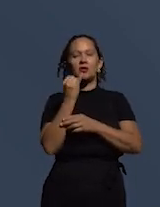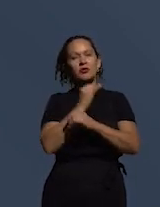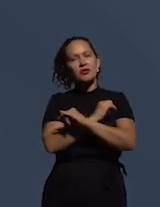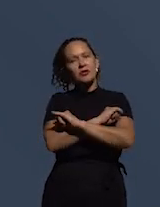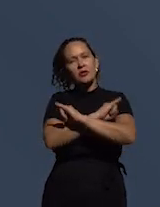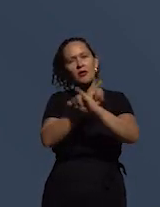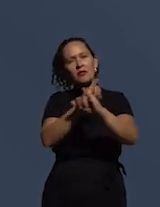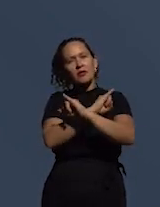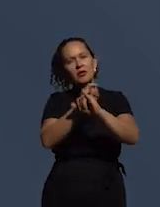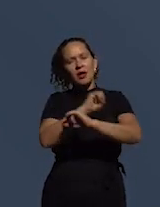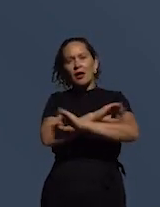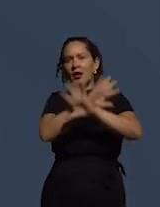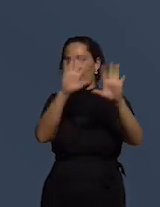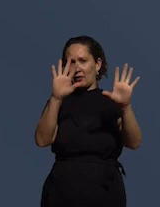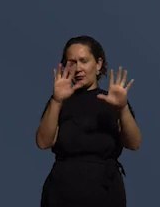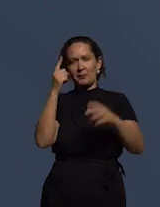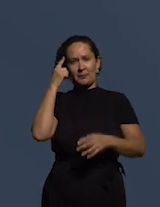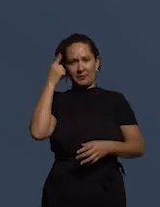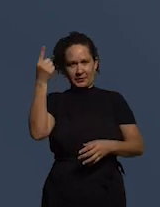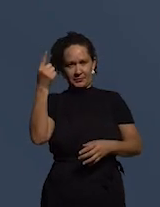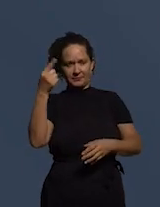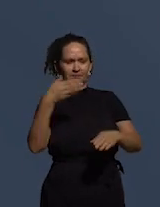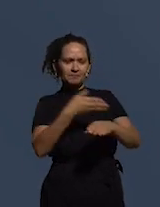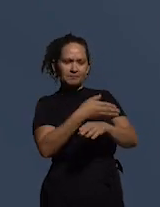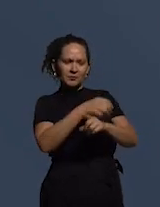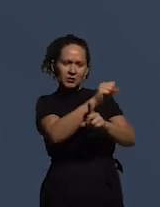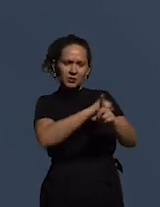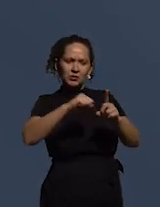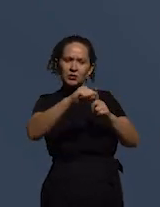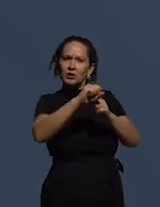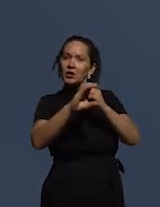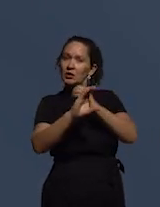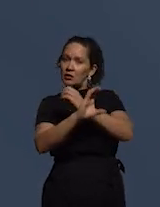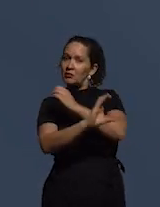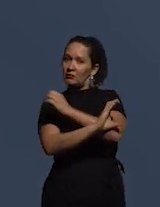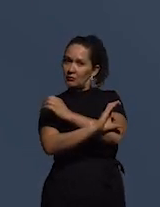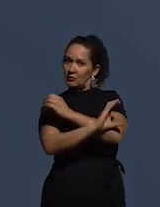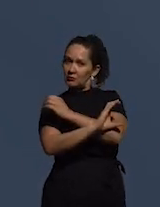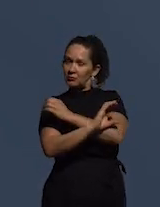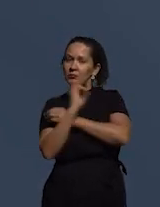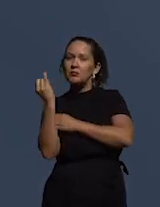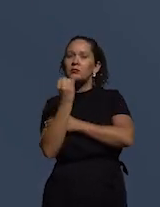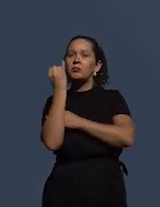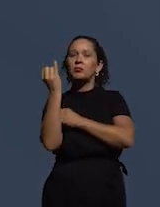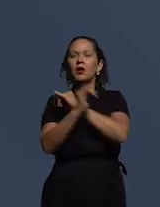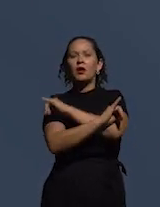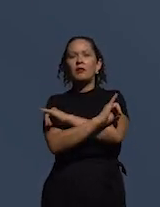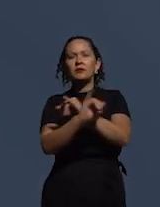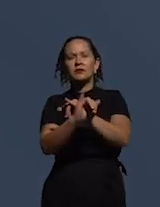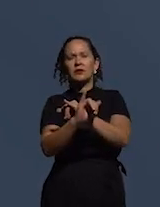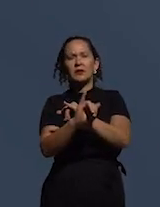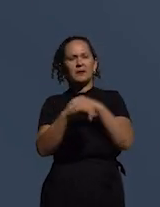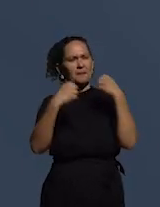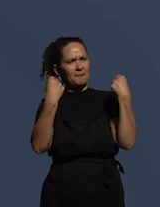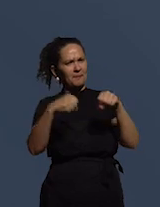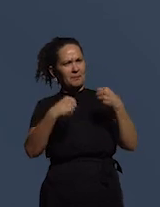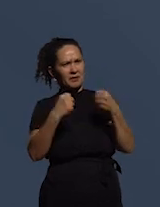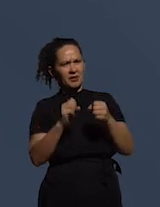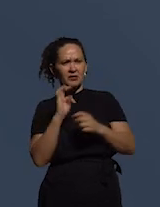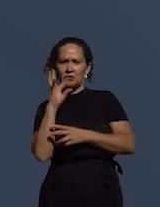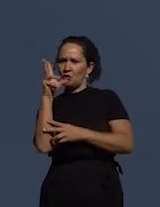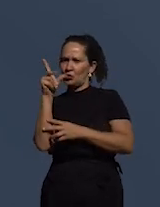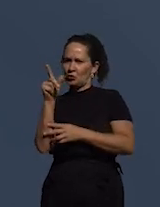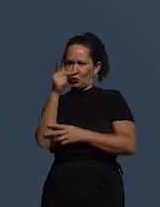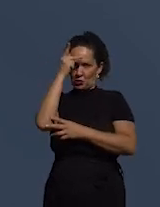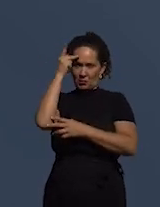quando a gente pensa na participação da sociedade civil vale lembrar que você não necessariamente precisa de toda